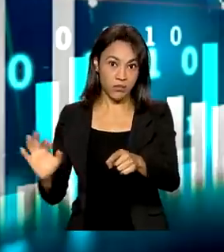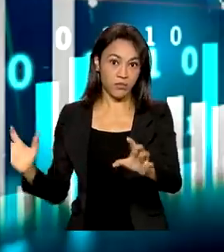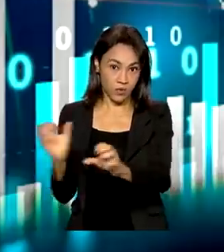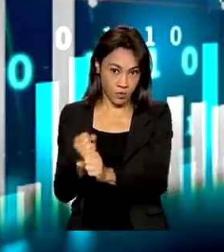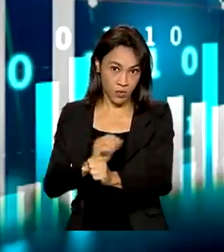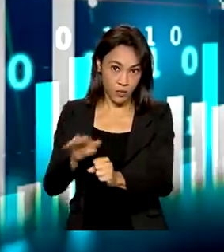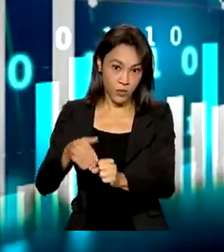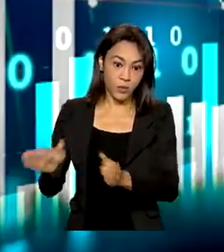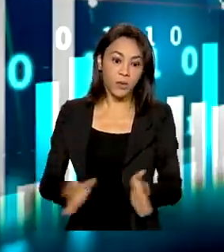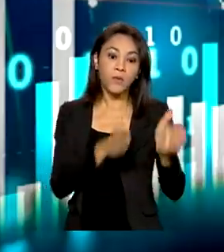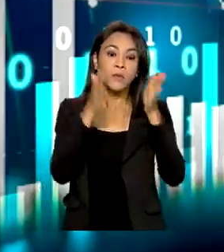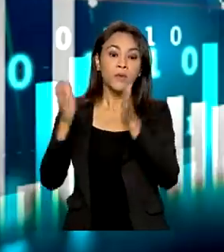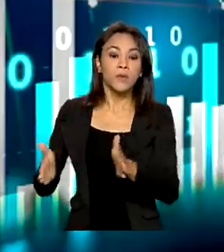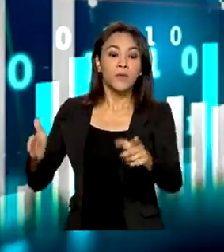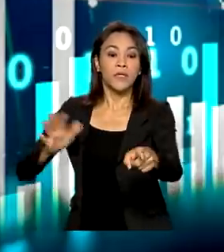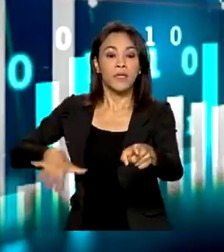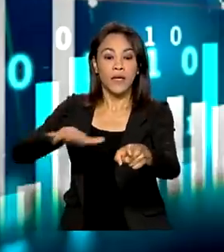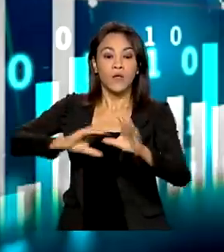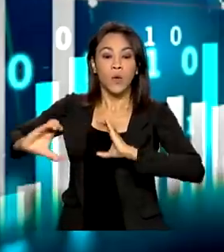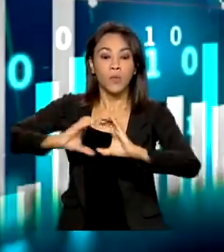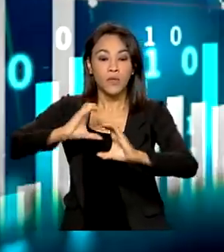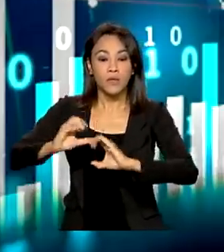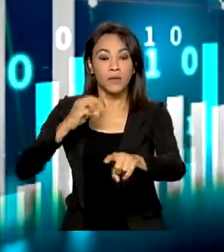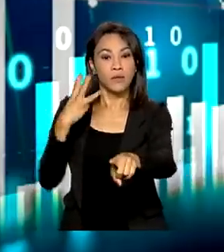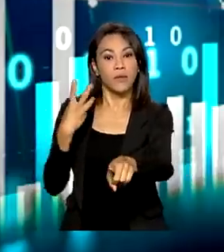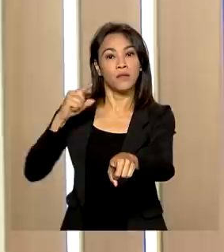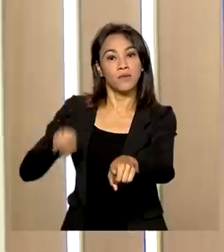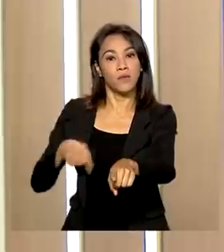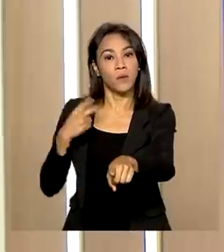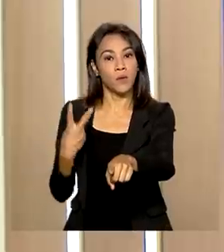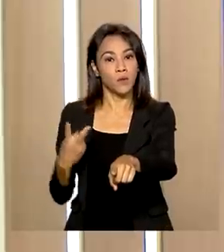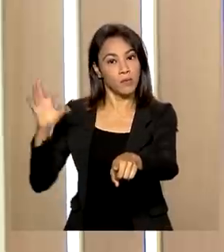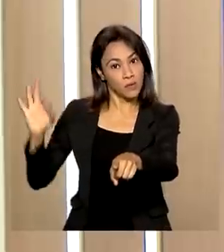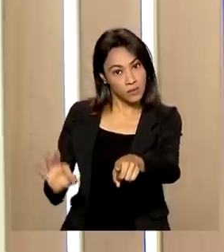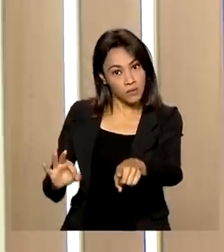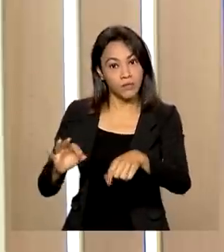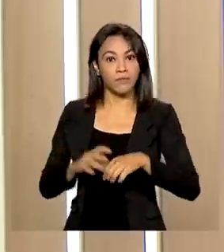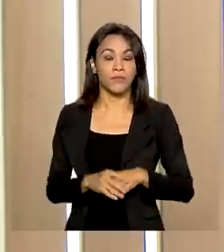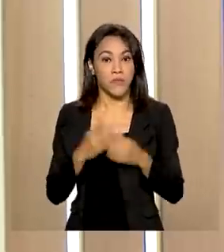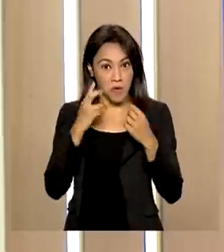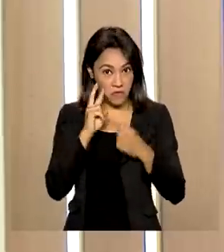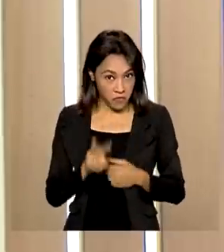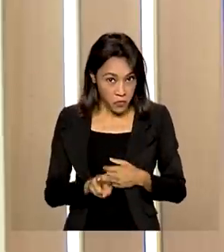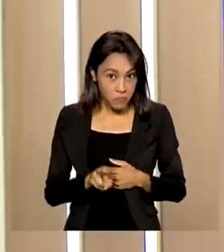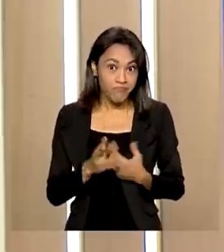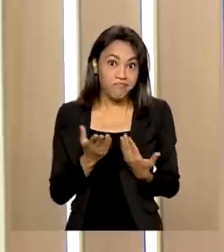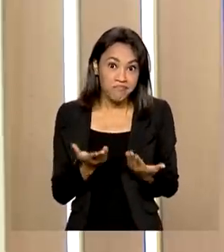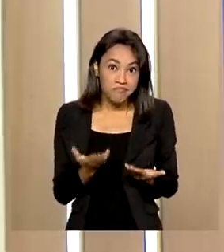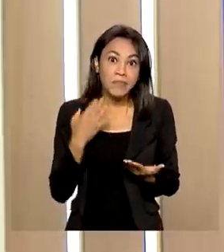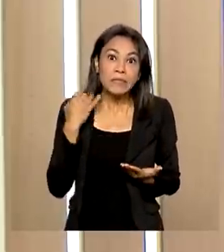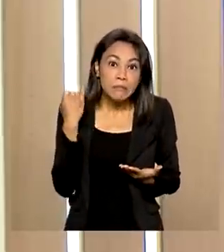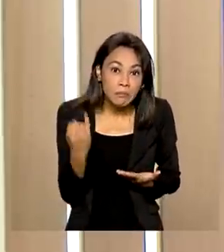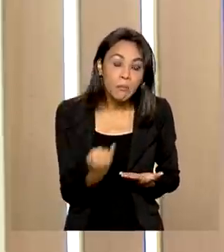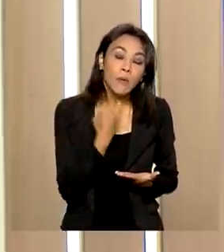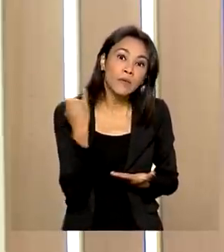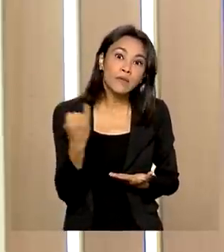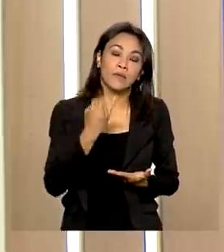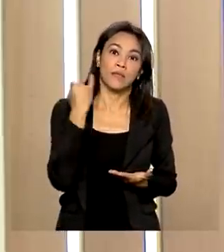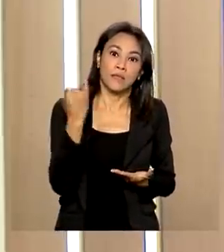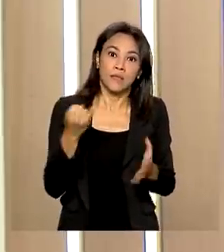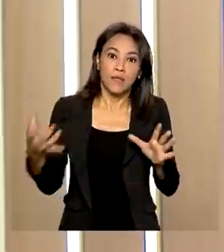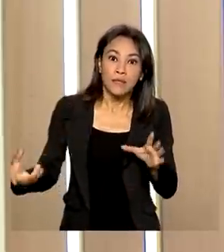total e projetos de comunicação, 13,2%. Veja, então, a importância das